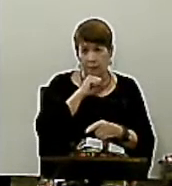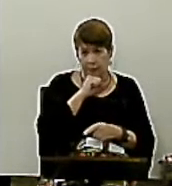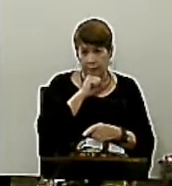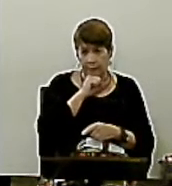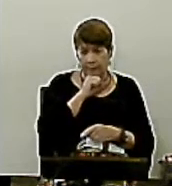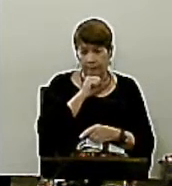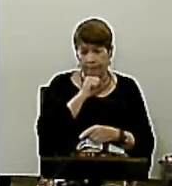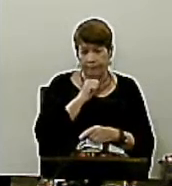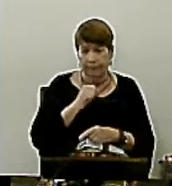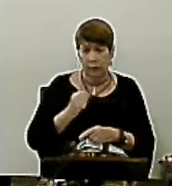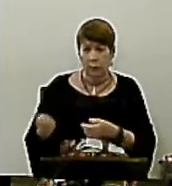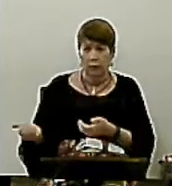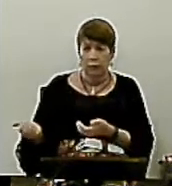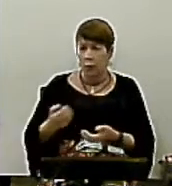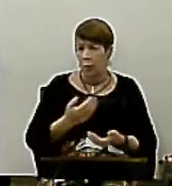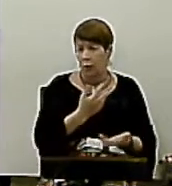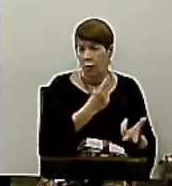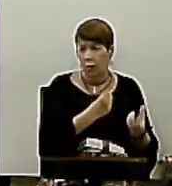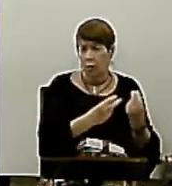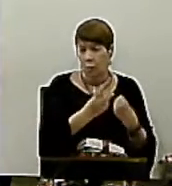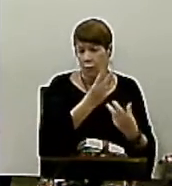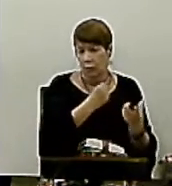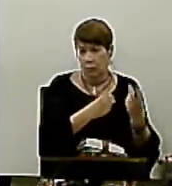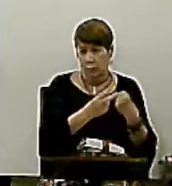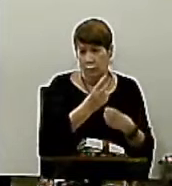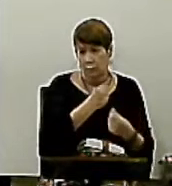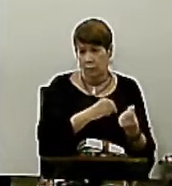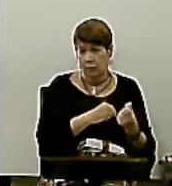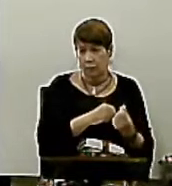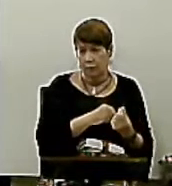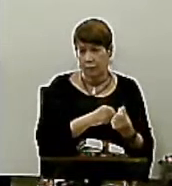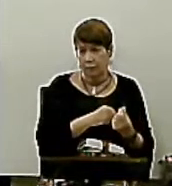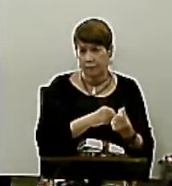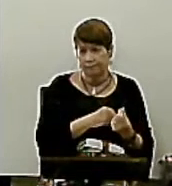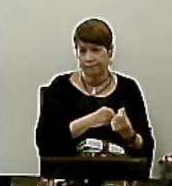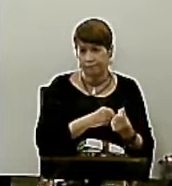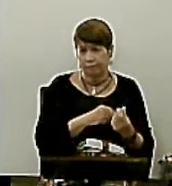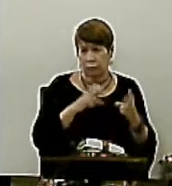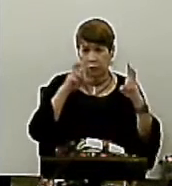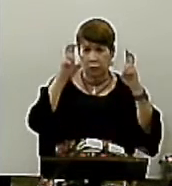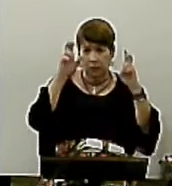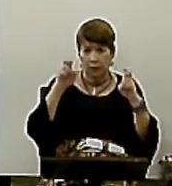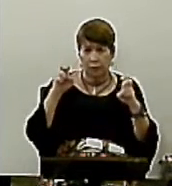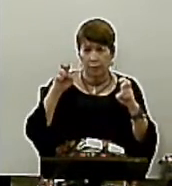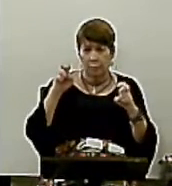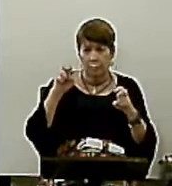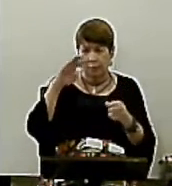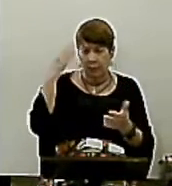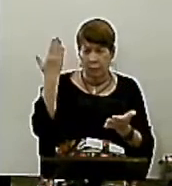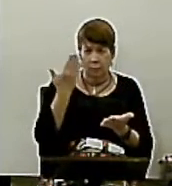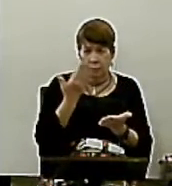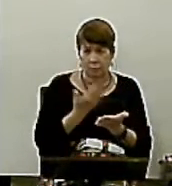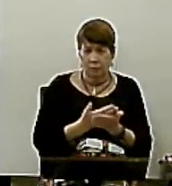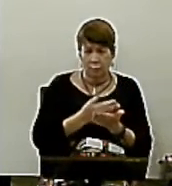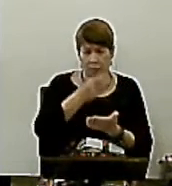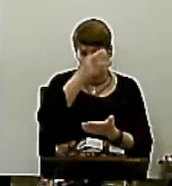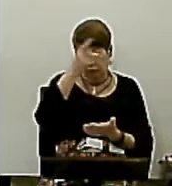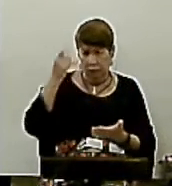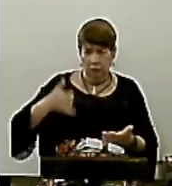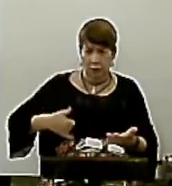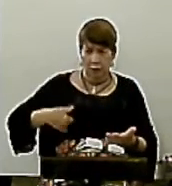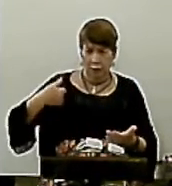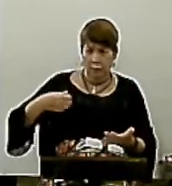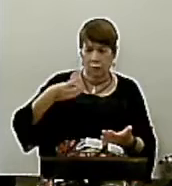Quando eu era adolescente, o slogan da minha época era não acredite em ninguém que tenha mais de 30 anos de idade.